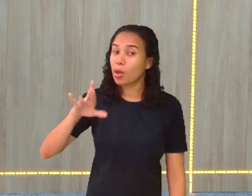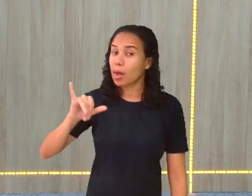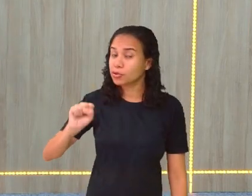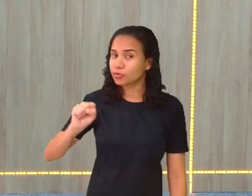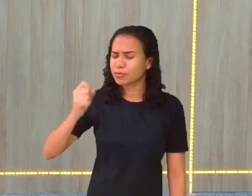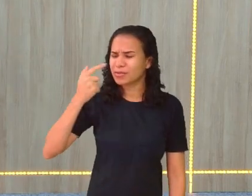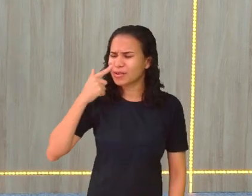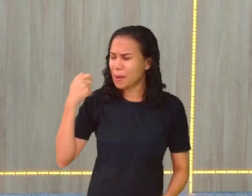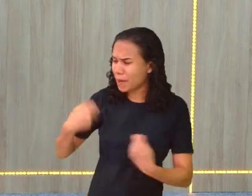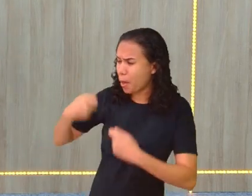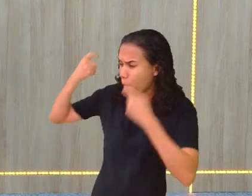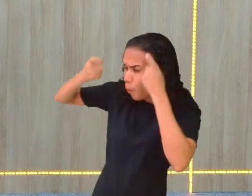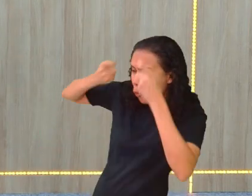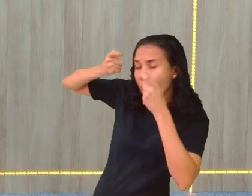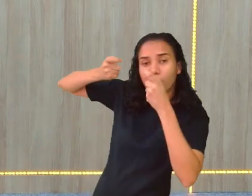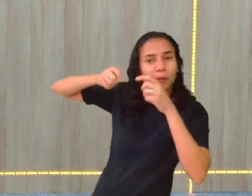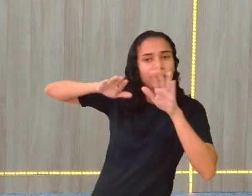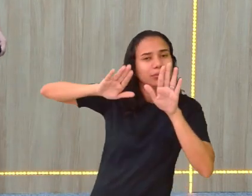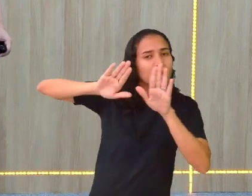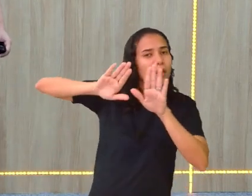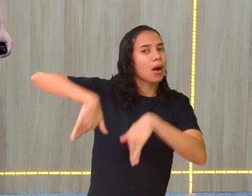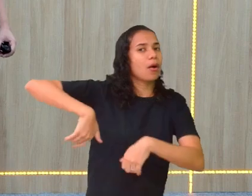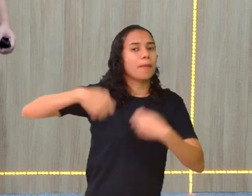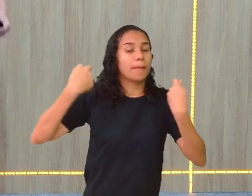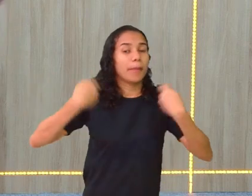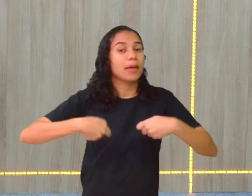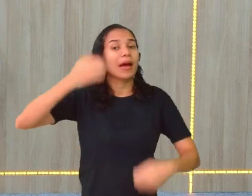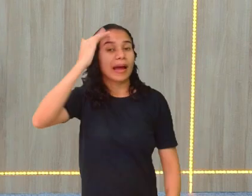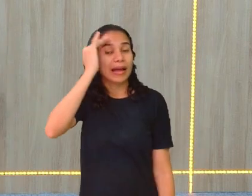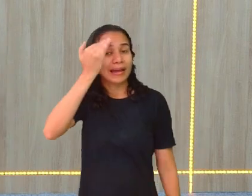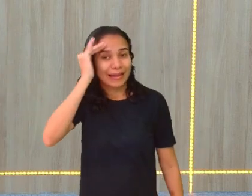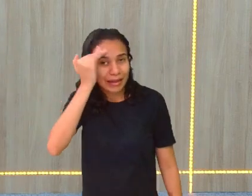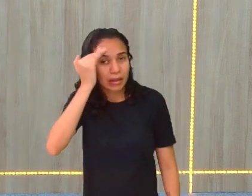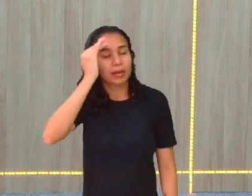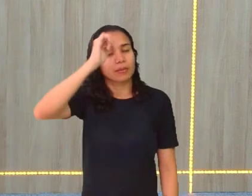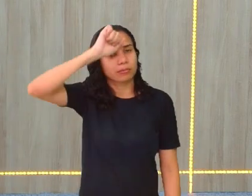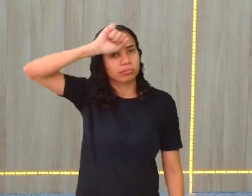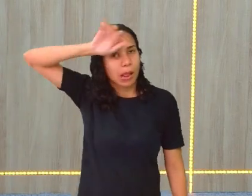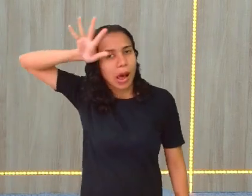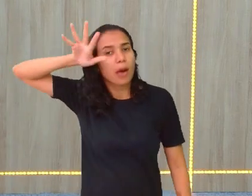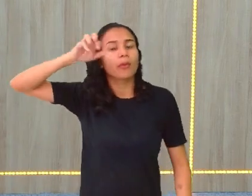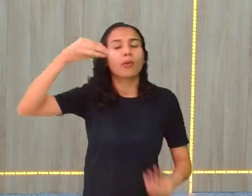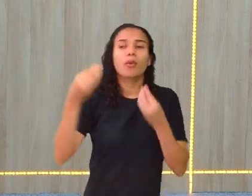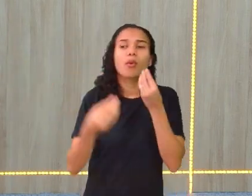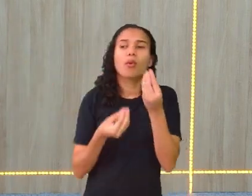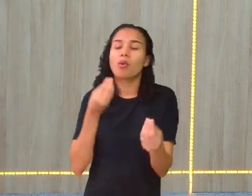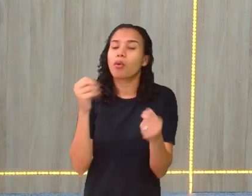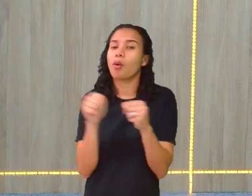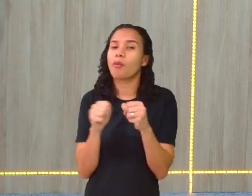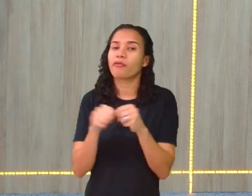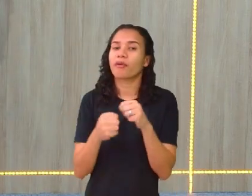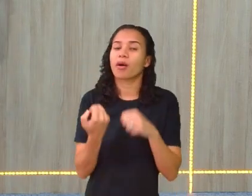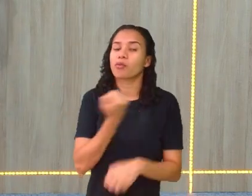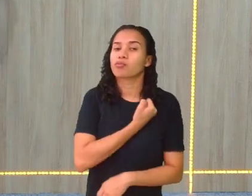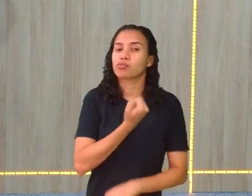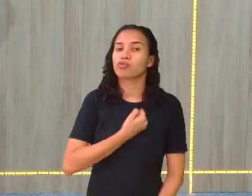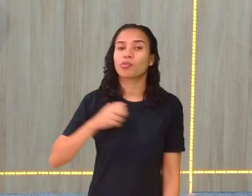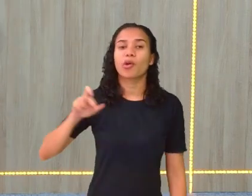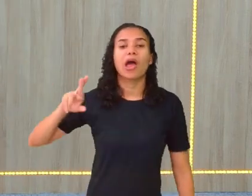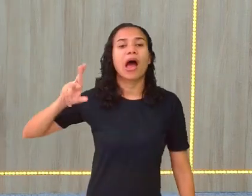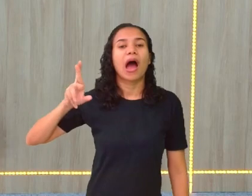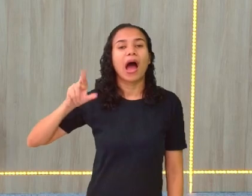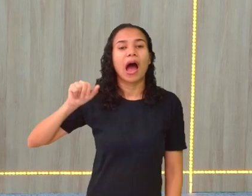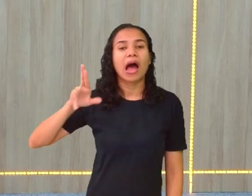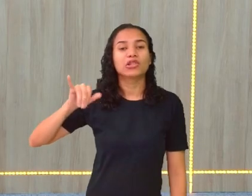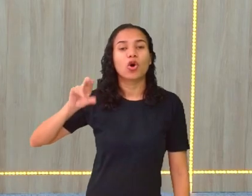preocupar com isso? Não. Preciso entender como é que eu construo o número racional. Por